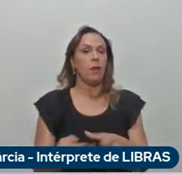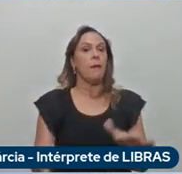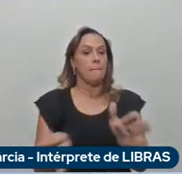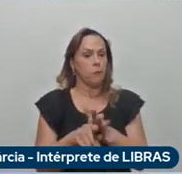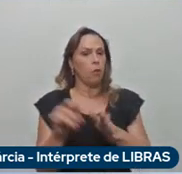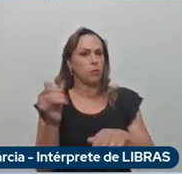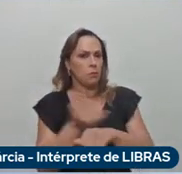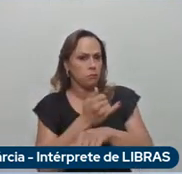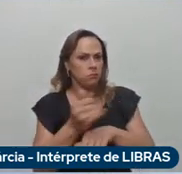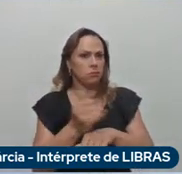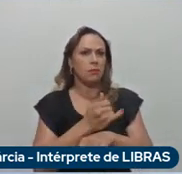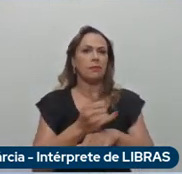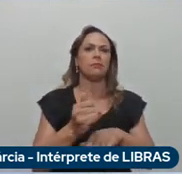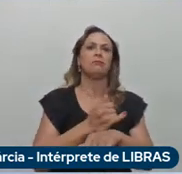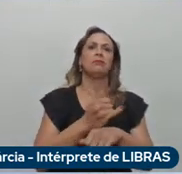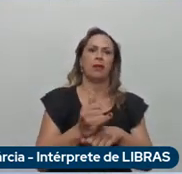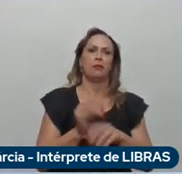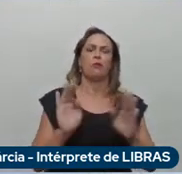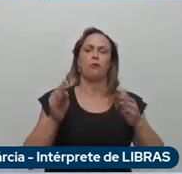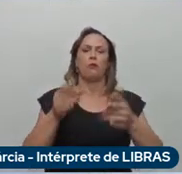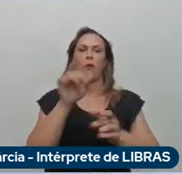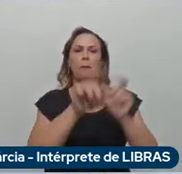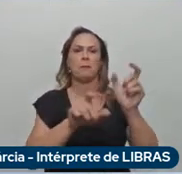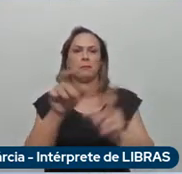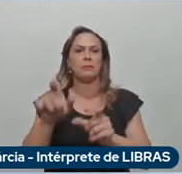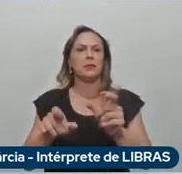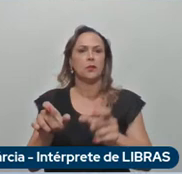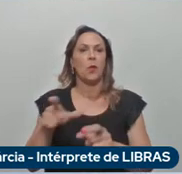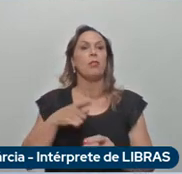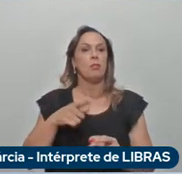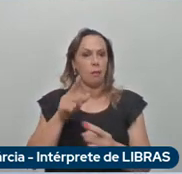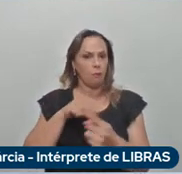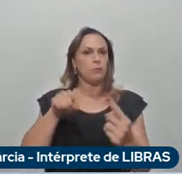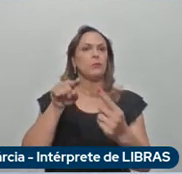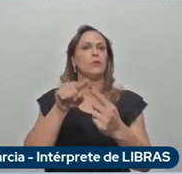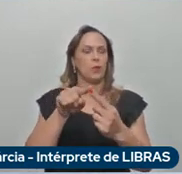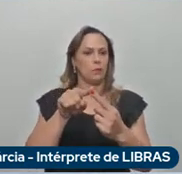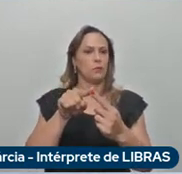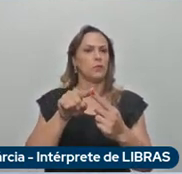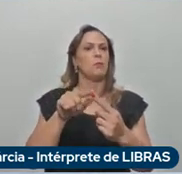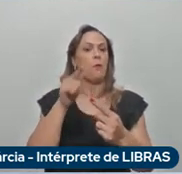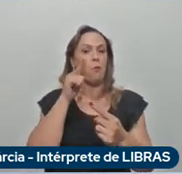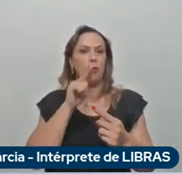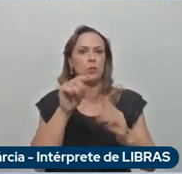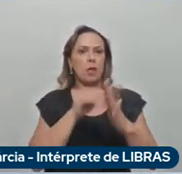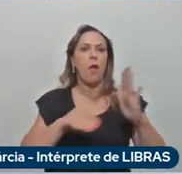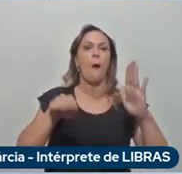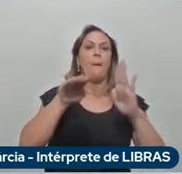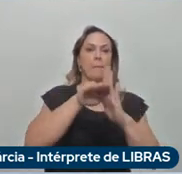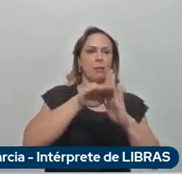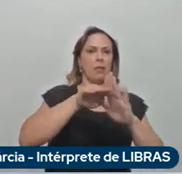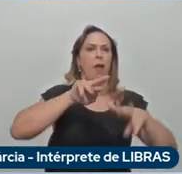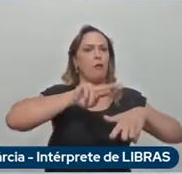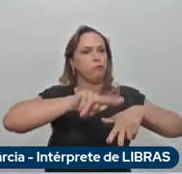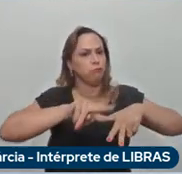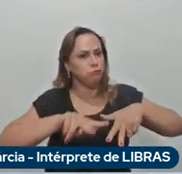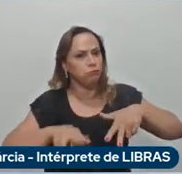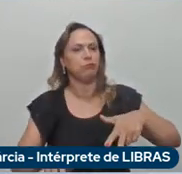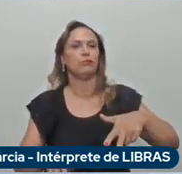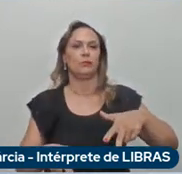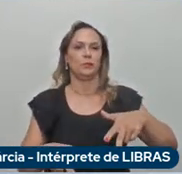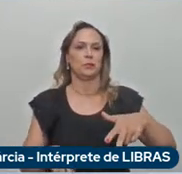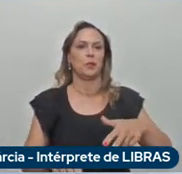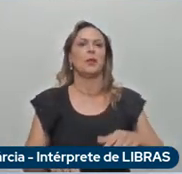a pessoas e temos metas para aumento da diversidade nós fazemos treinamentos específicos